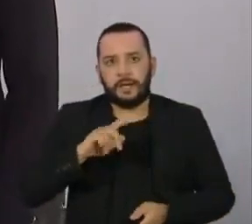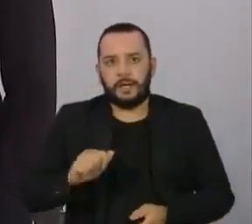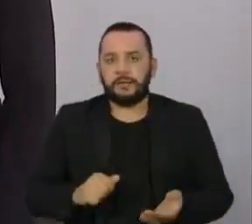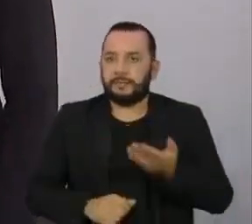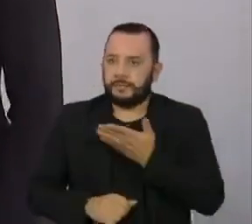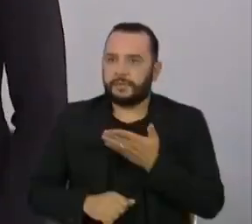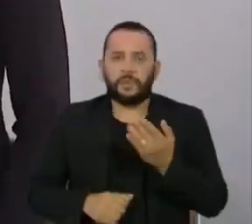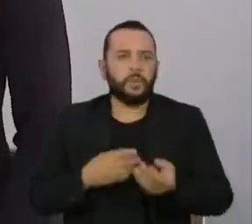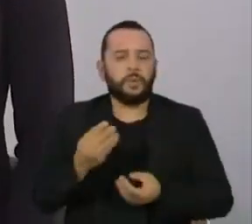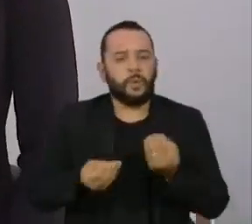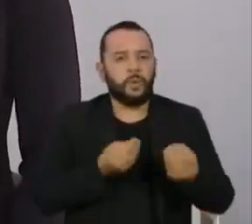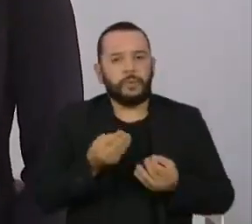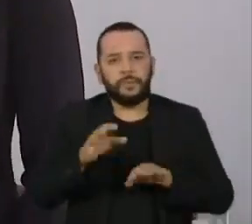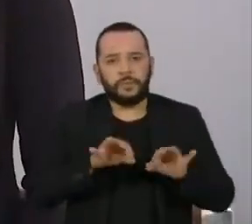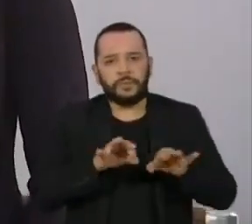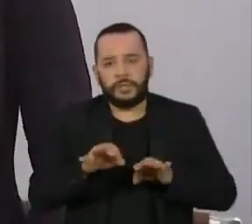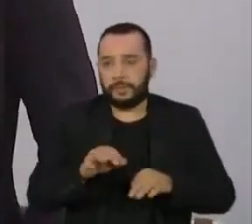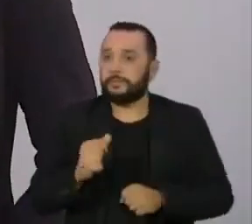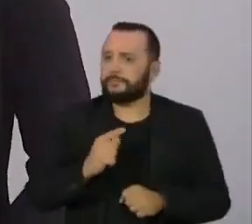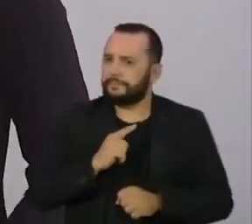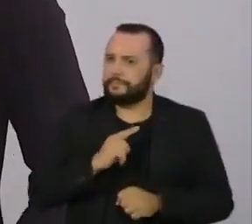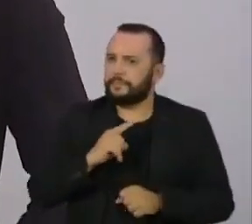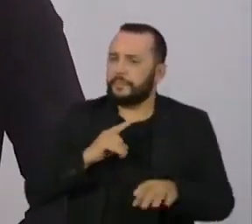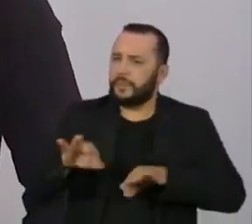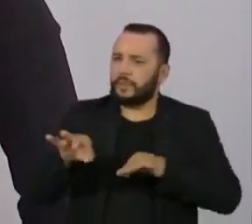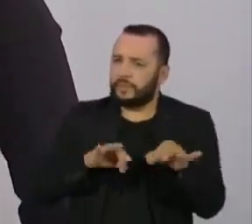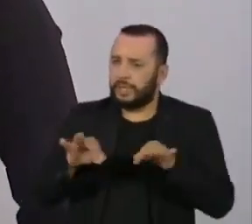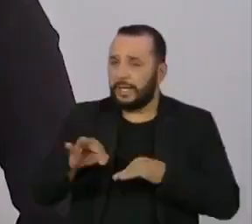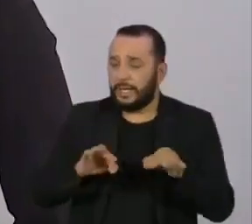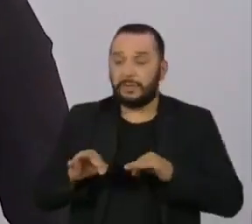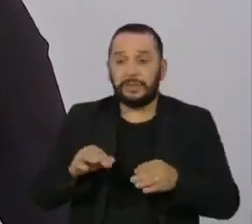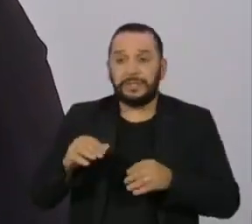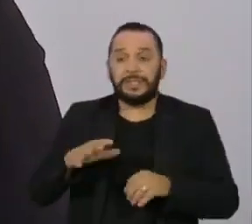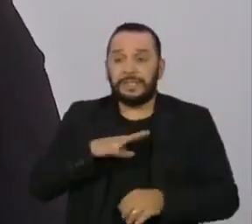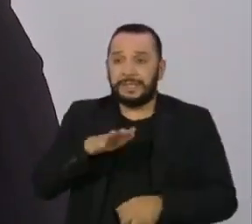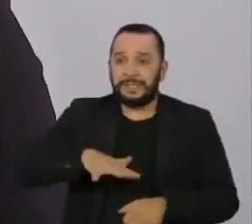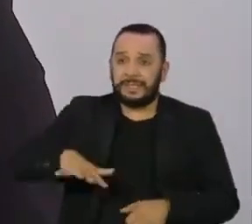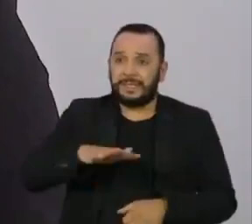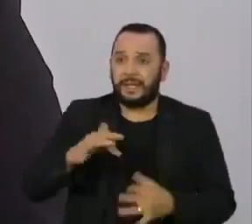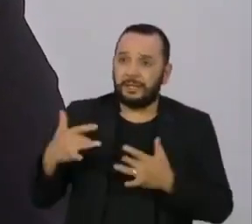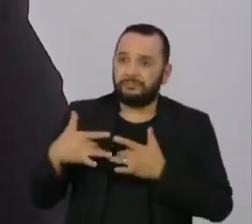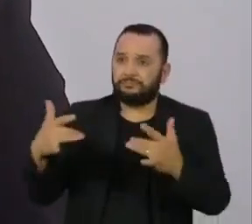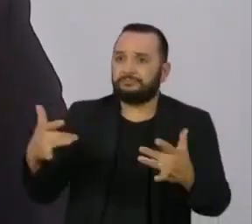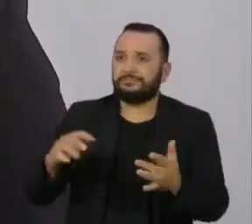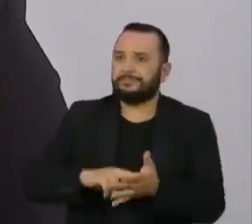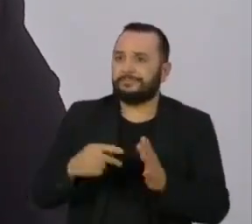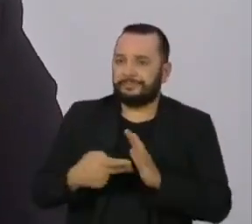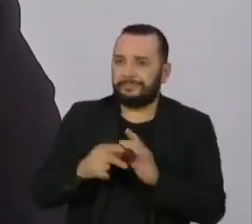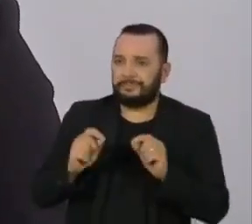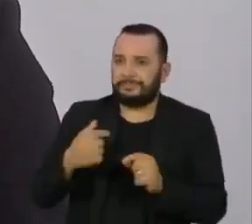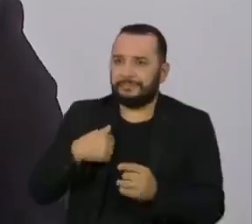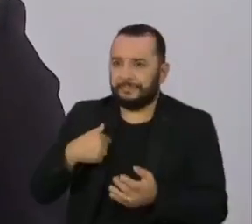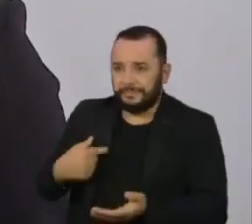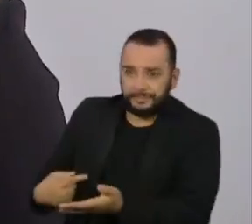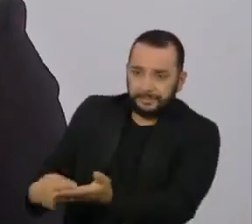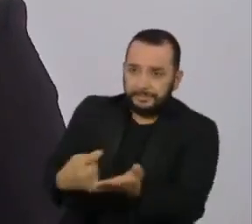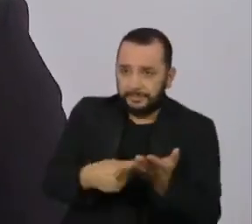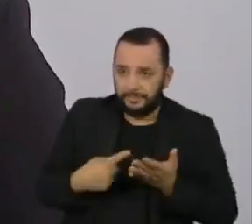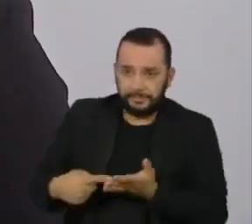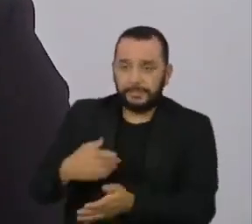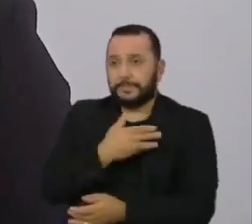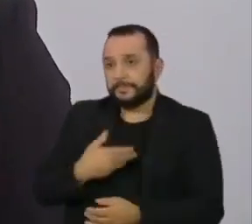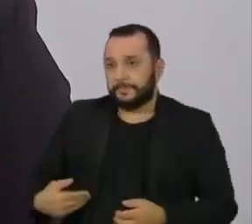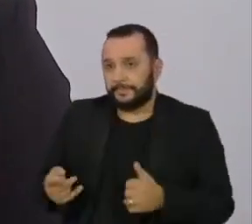que funciona esse projeto? O programa Cidade Solidária nasceu em abril de 2020, prevendo essa ação conjunta entre o poder